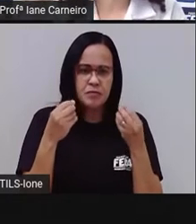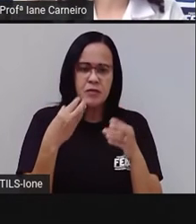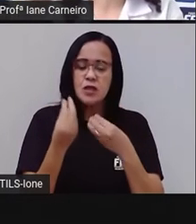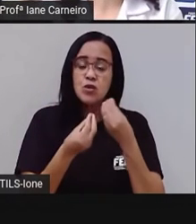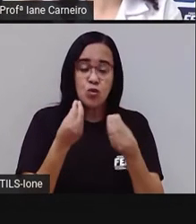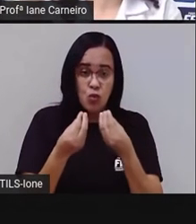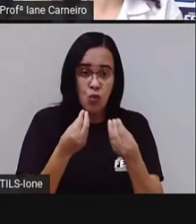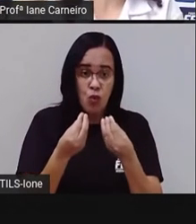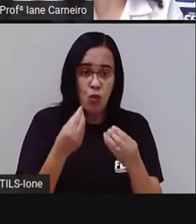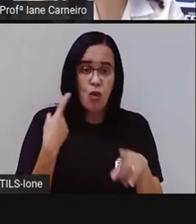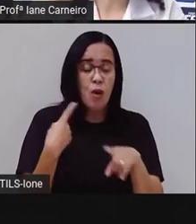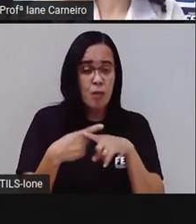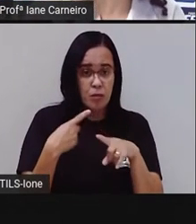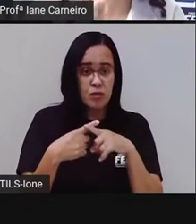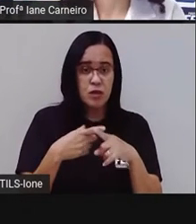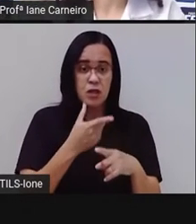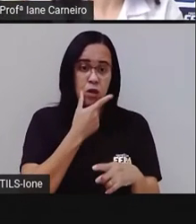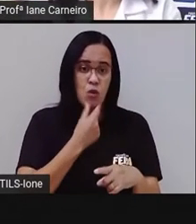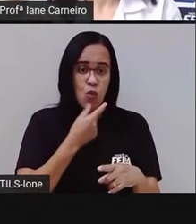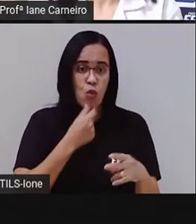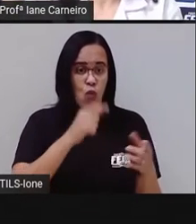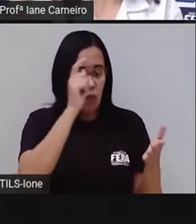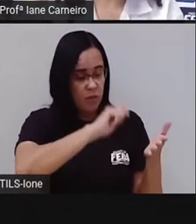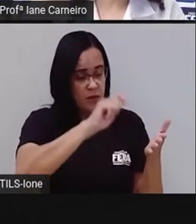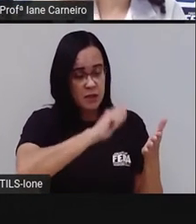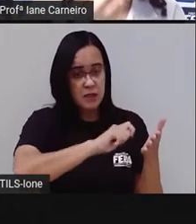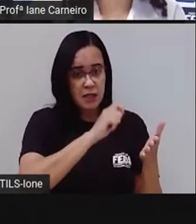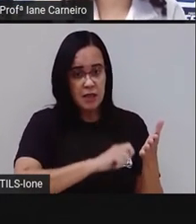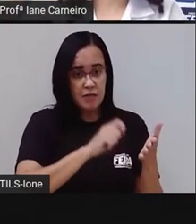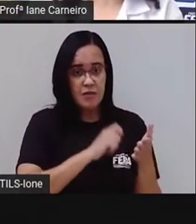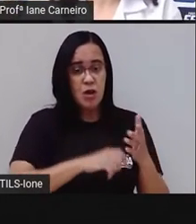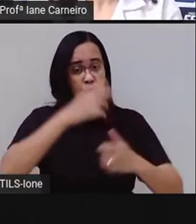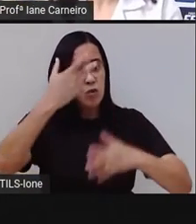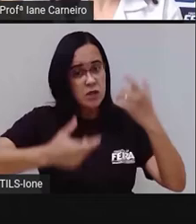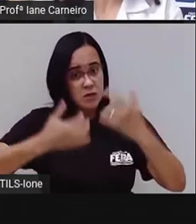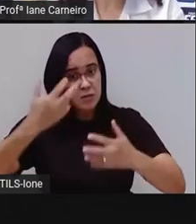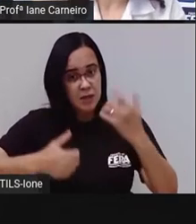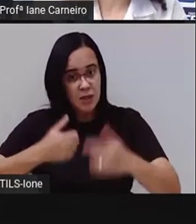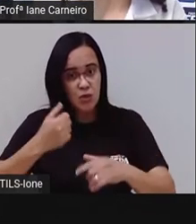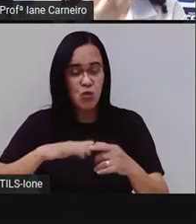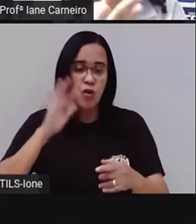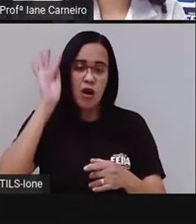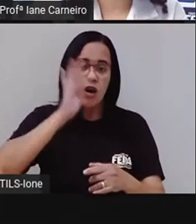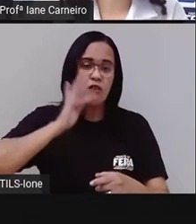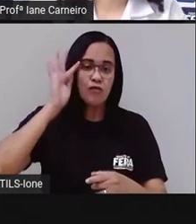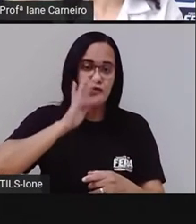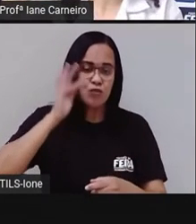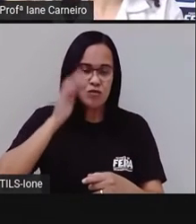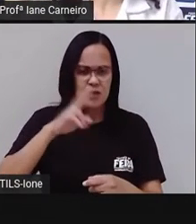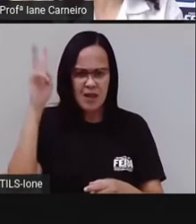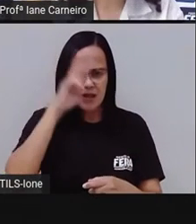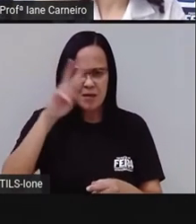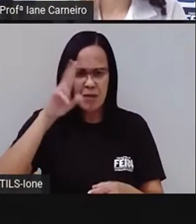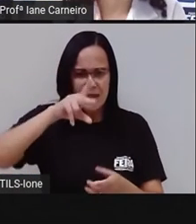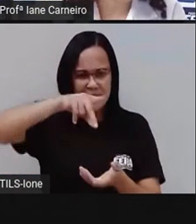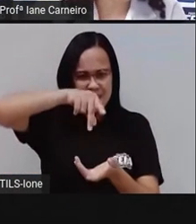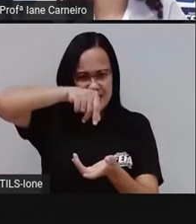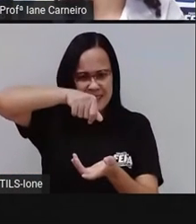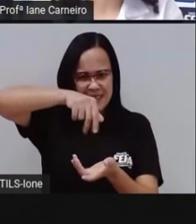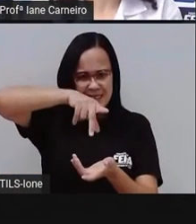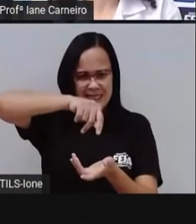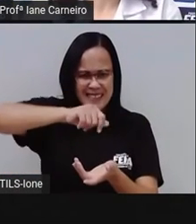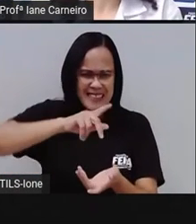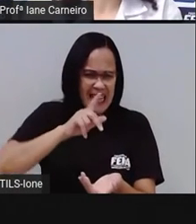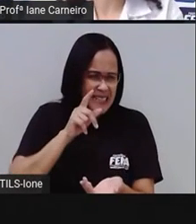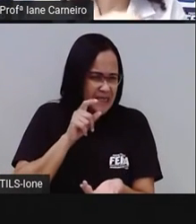quando falou do limão, né? Ele falou que era azedo, falou que era verdinho, que é usado para fazer suco, usado para fazer